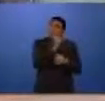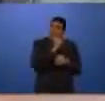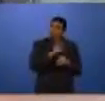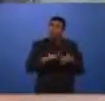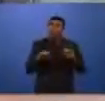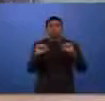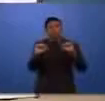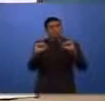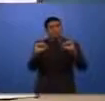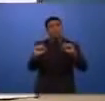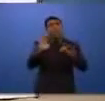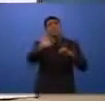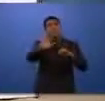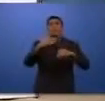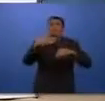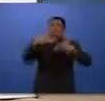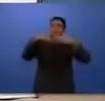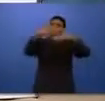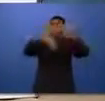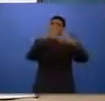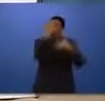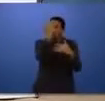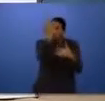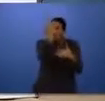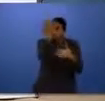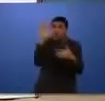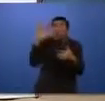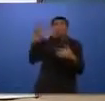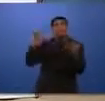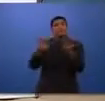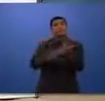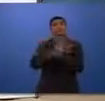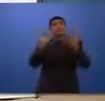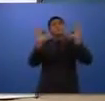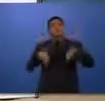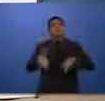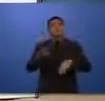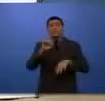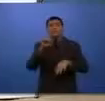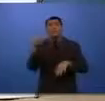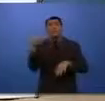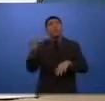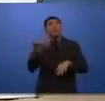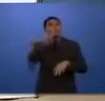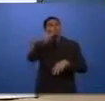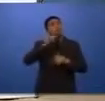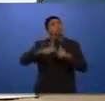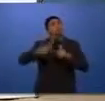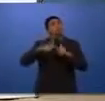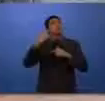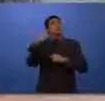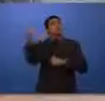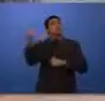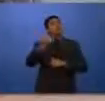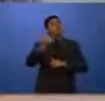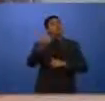Porque pode ser que ela seja um caso de fácil resolução ou pode ser que somente seja a ponta de um grande iceberg. Ou seja, somente